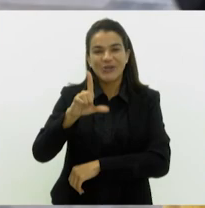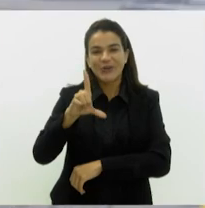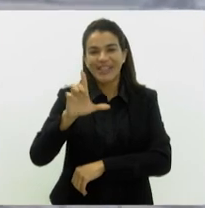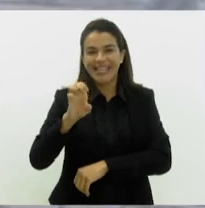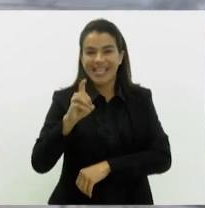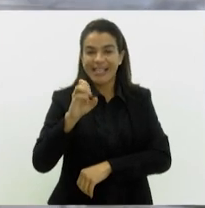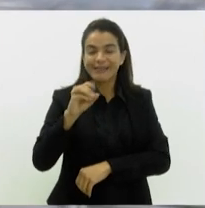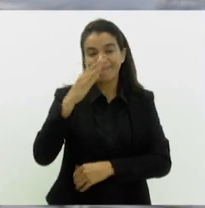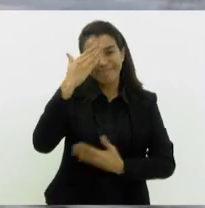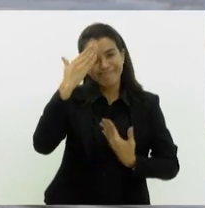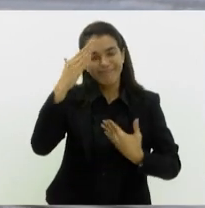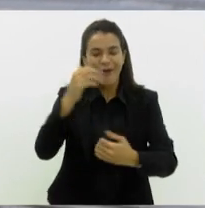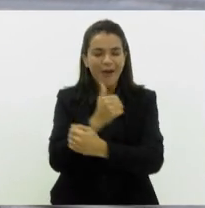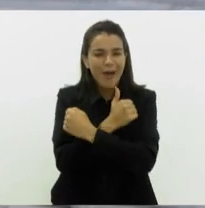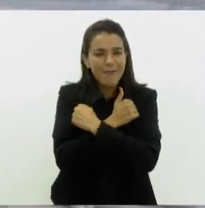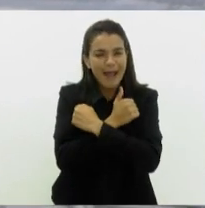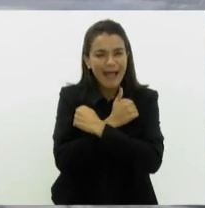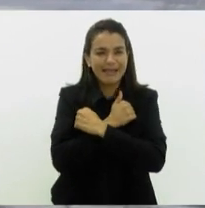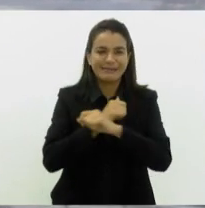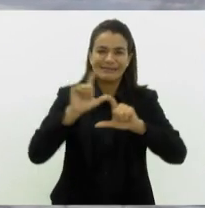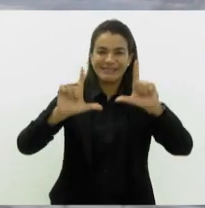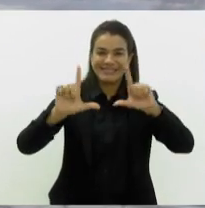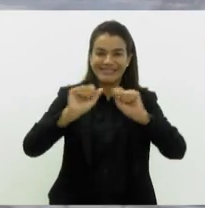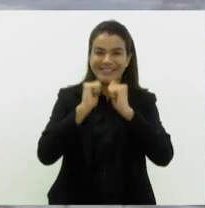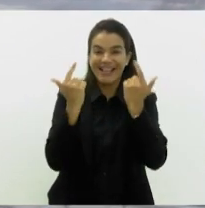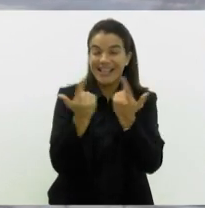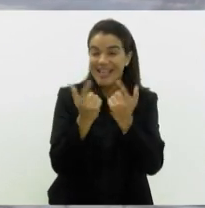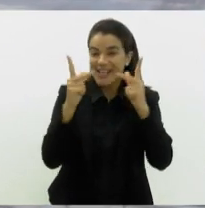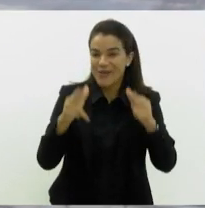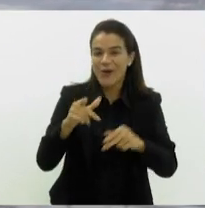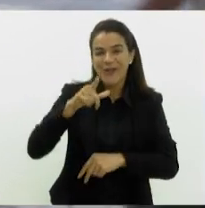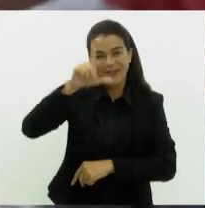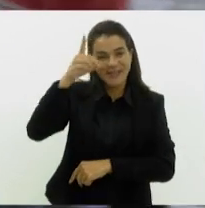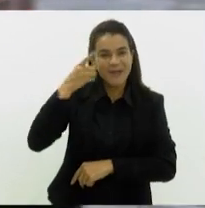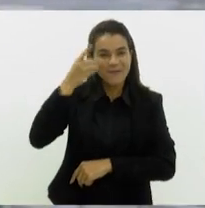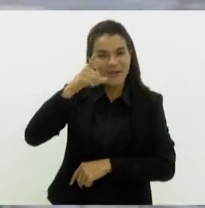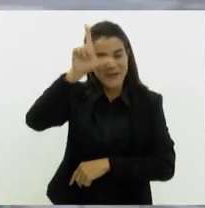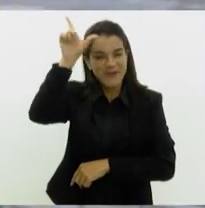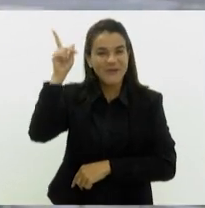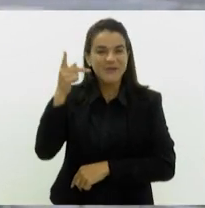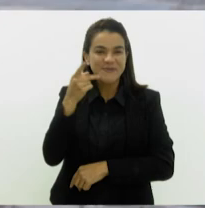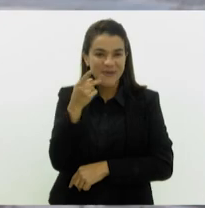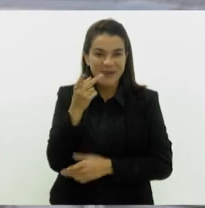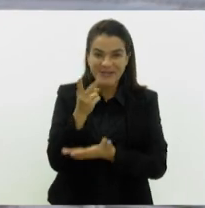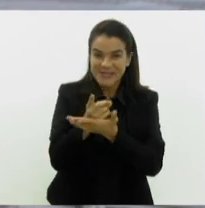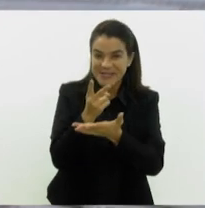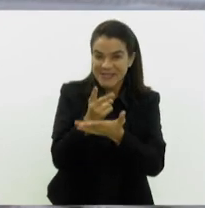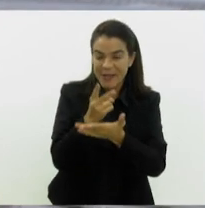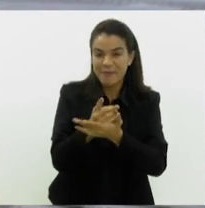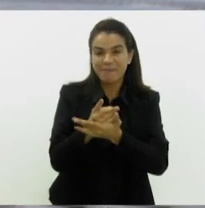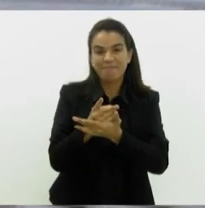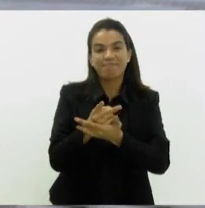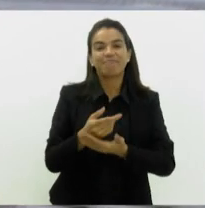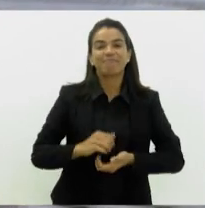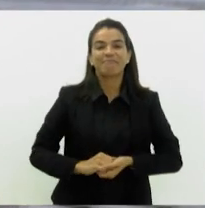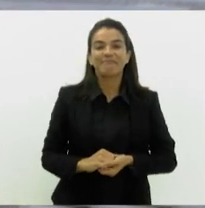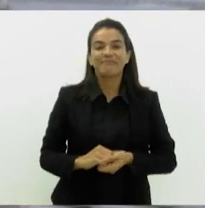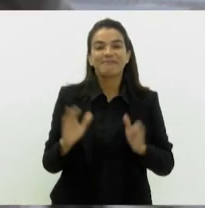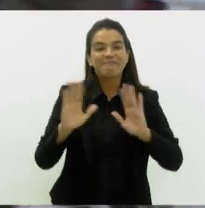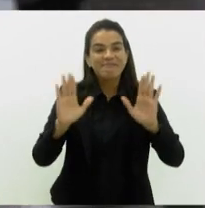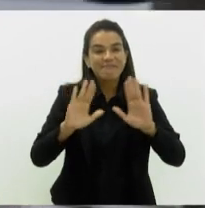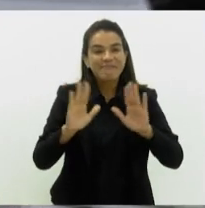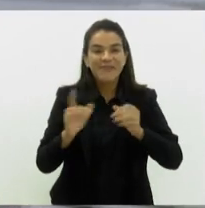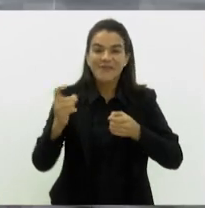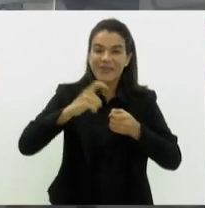a todo o pessoal de Libras da TV Alerja, e como diz o deputado Luiz Paulo, que leva a nossa voz para as pessoas surdas. Voltamos com você do estúdio,